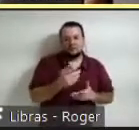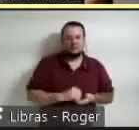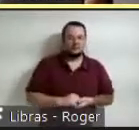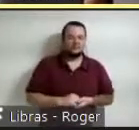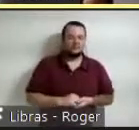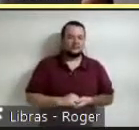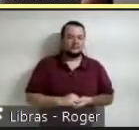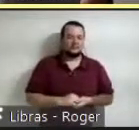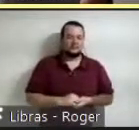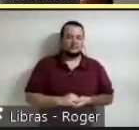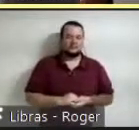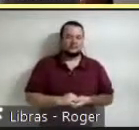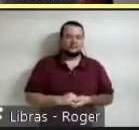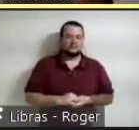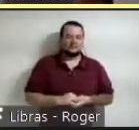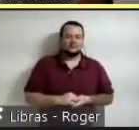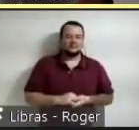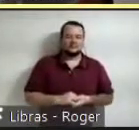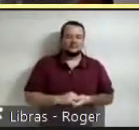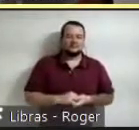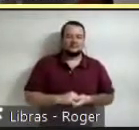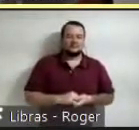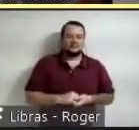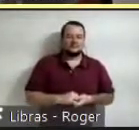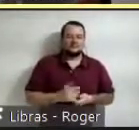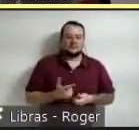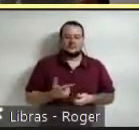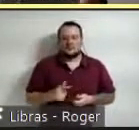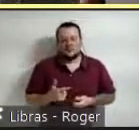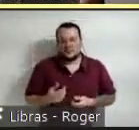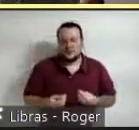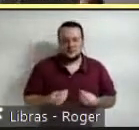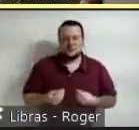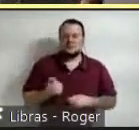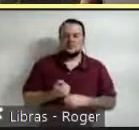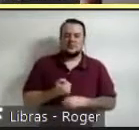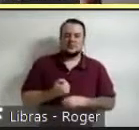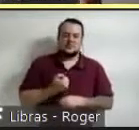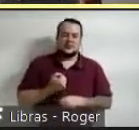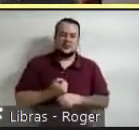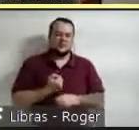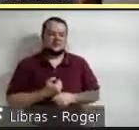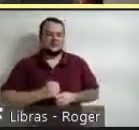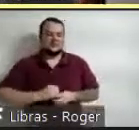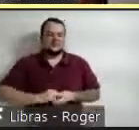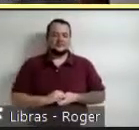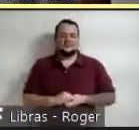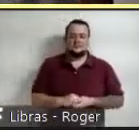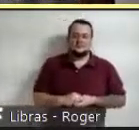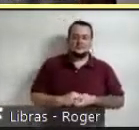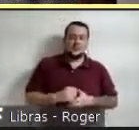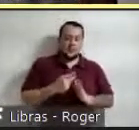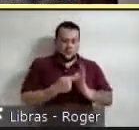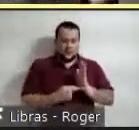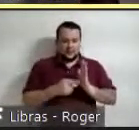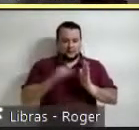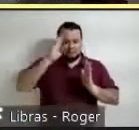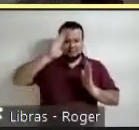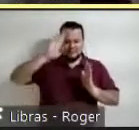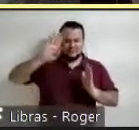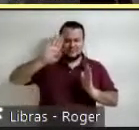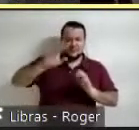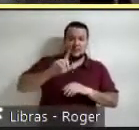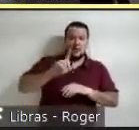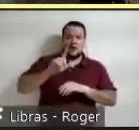antes. o plan maestro para um